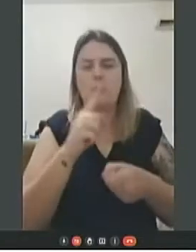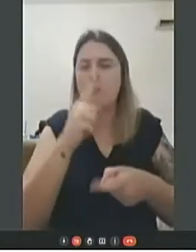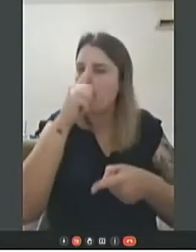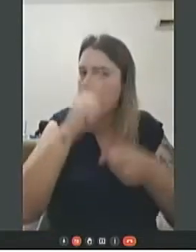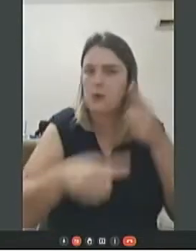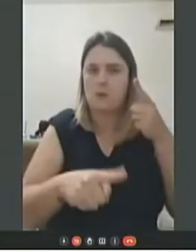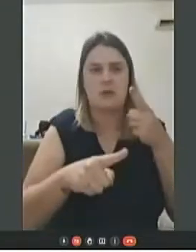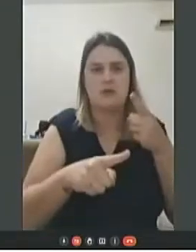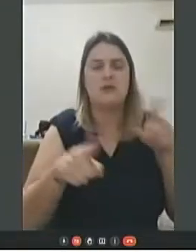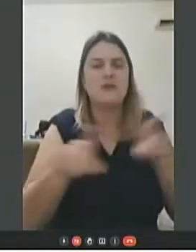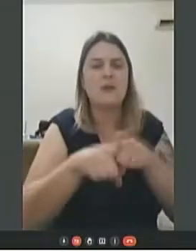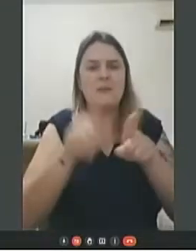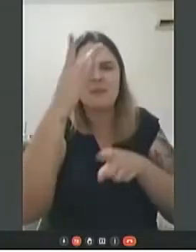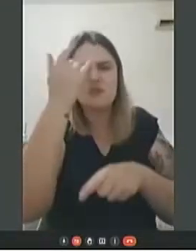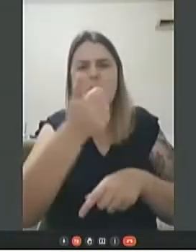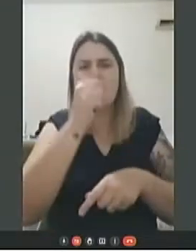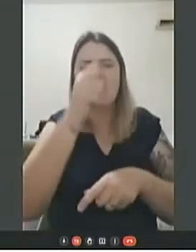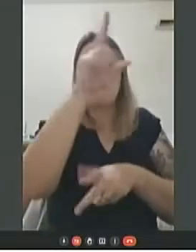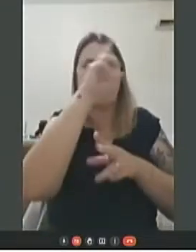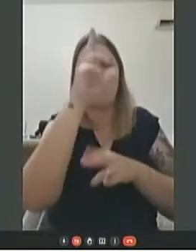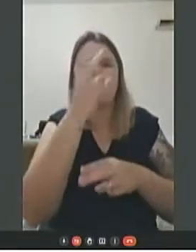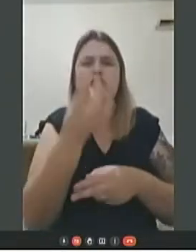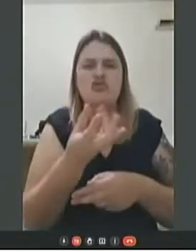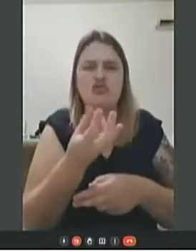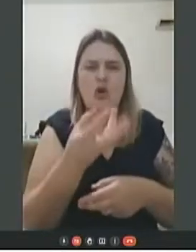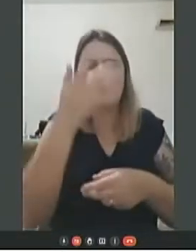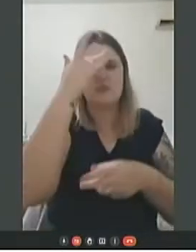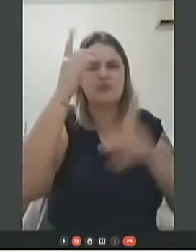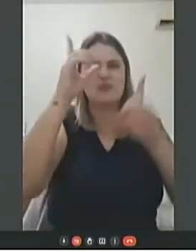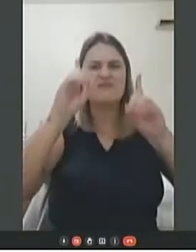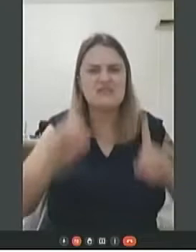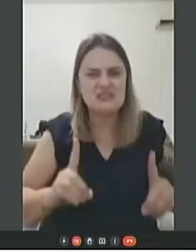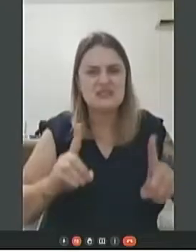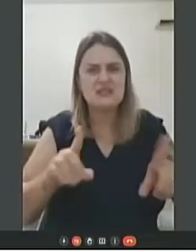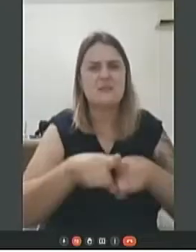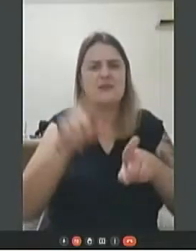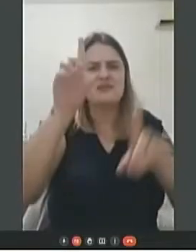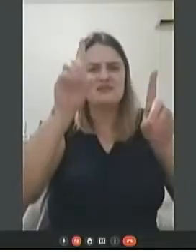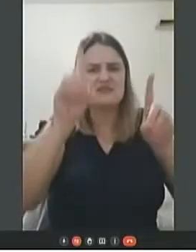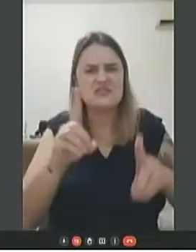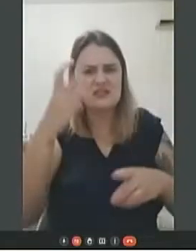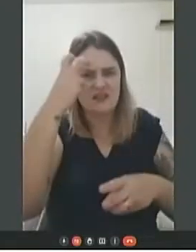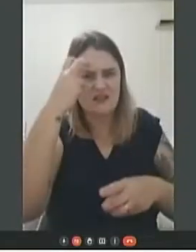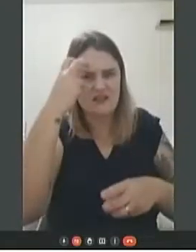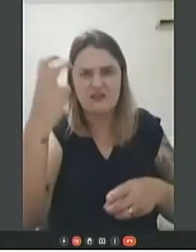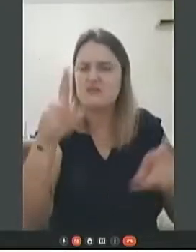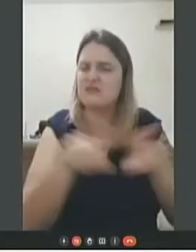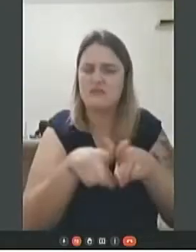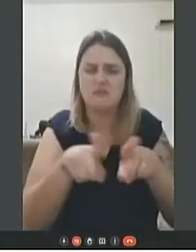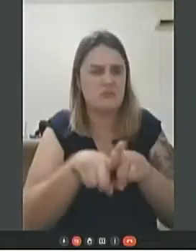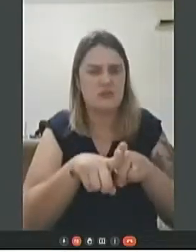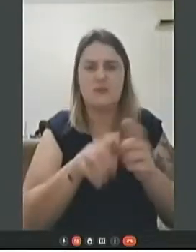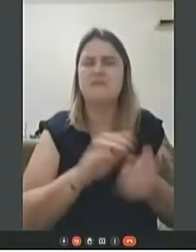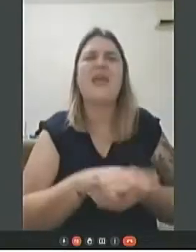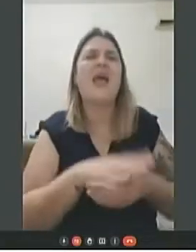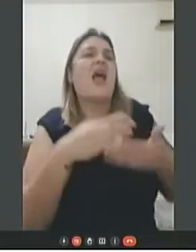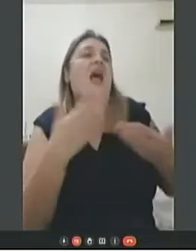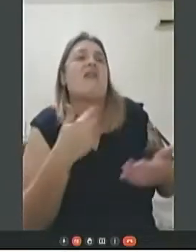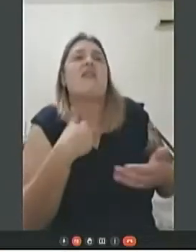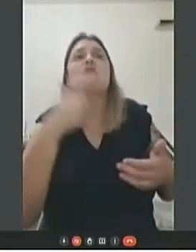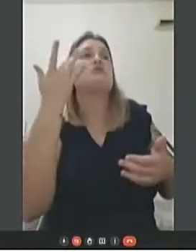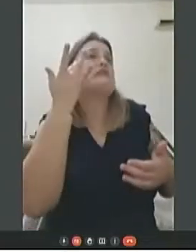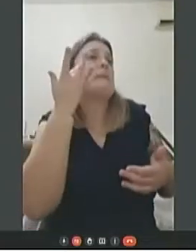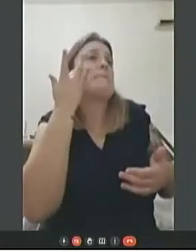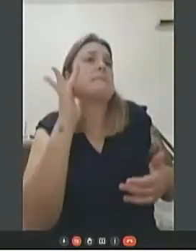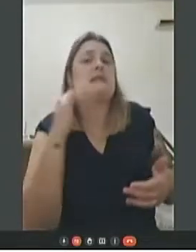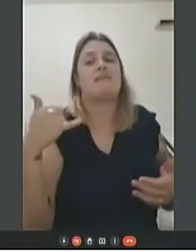pessoas alcoolizadas, drogadas, deficientes físicos e deficientes mentais. Ai, mas eu não sabia que era menor